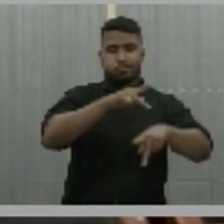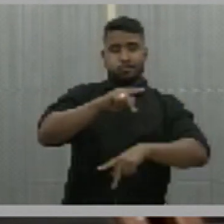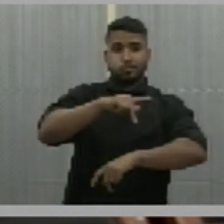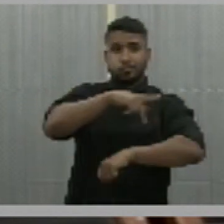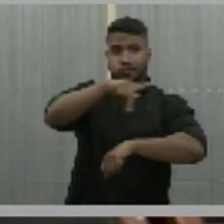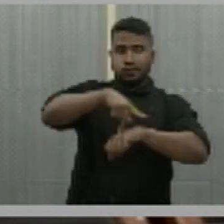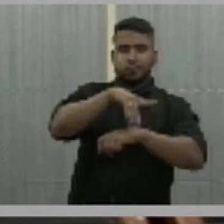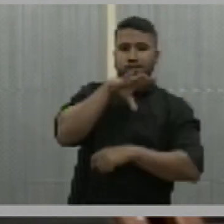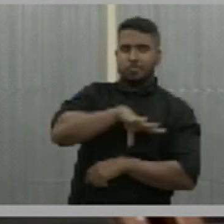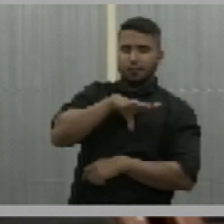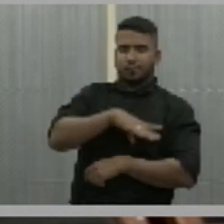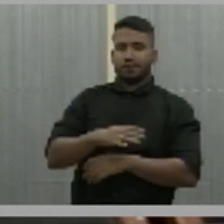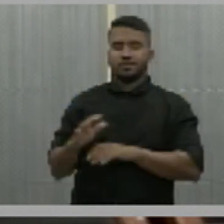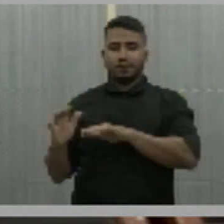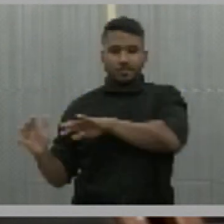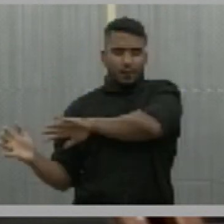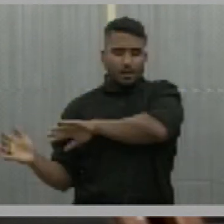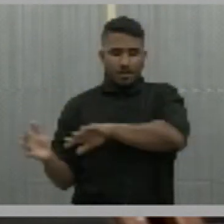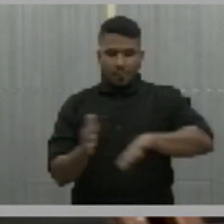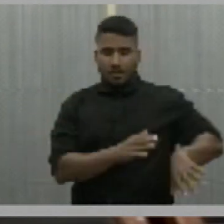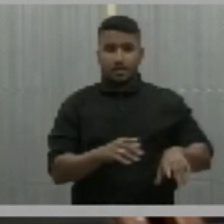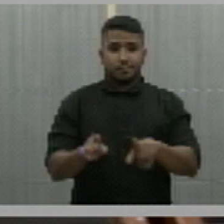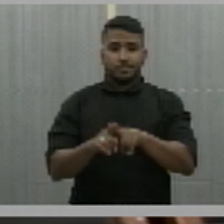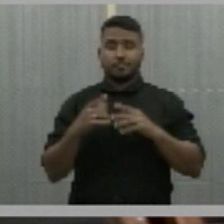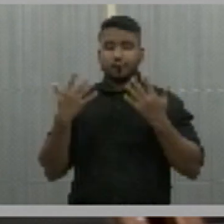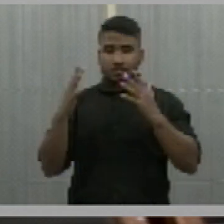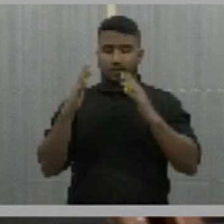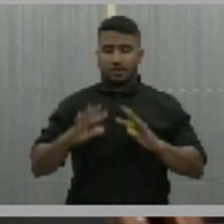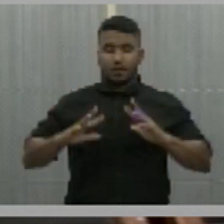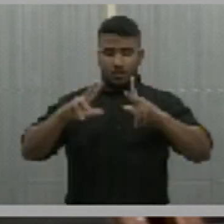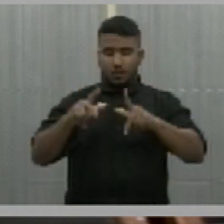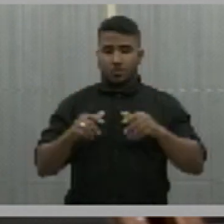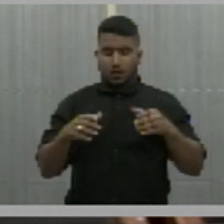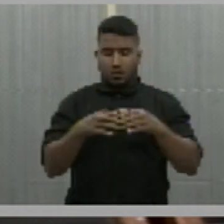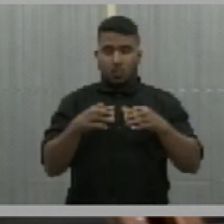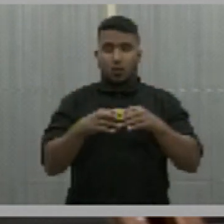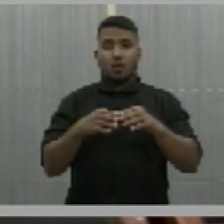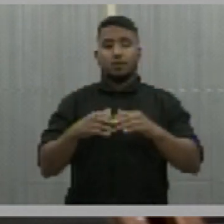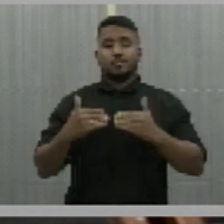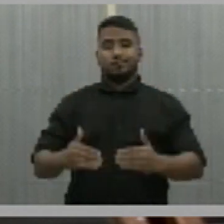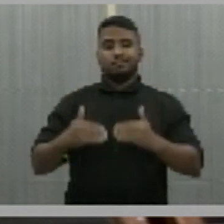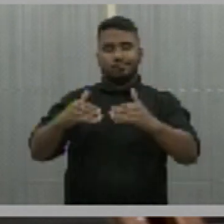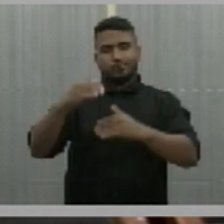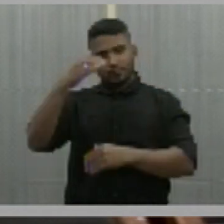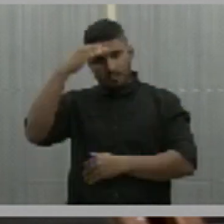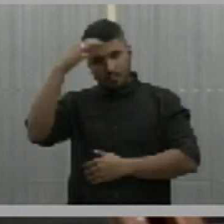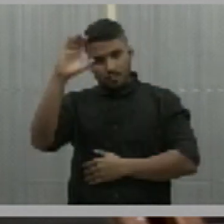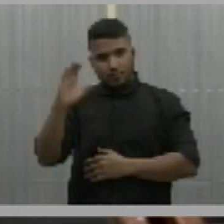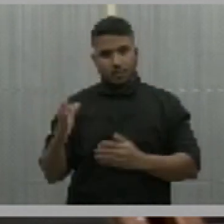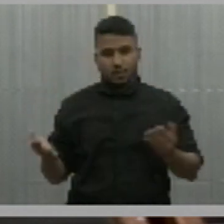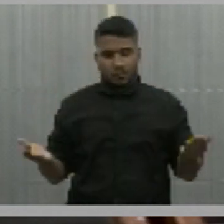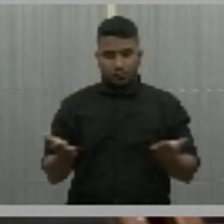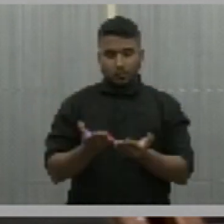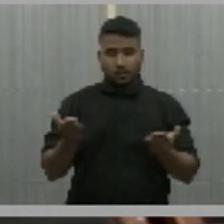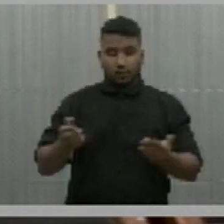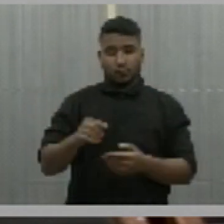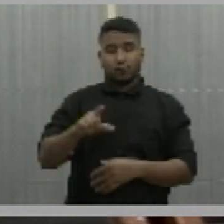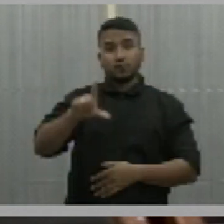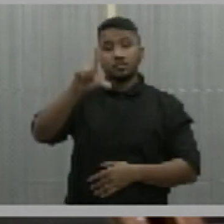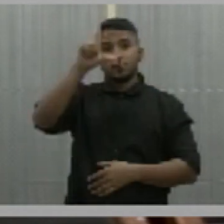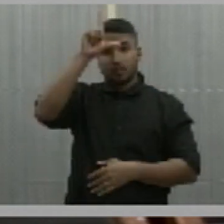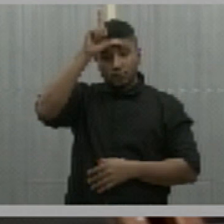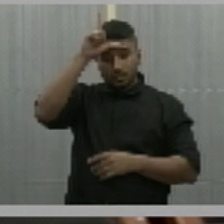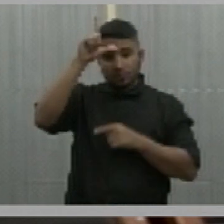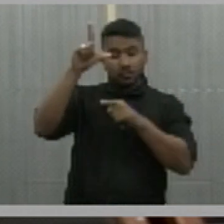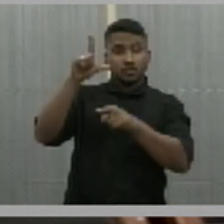e também a toda a equipe da Secretaria de Cultura, que hoje está liderada